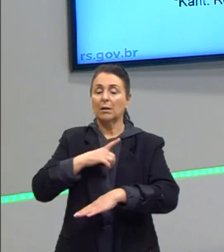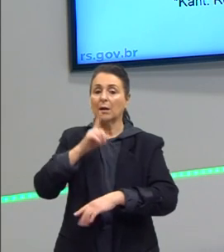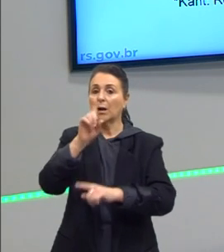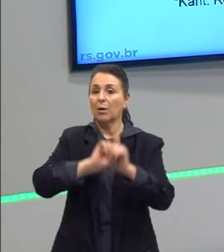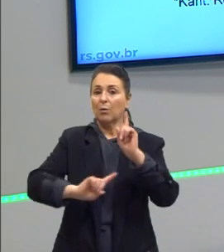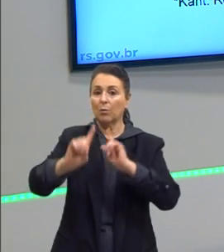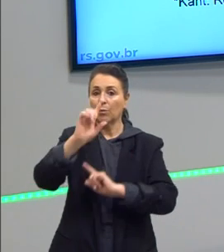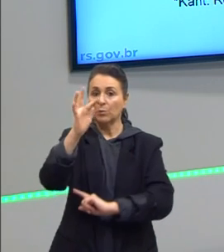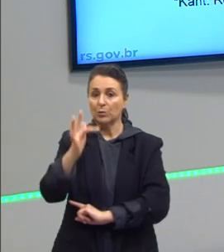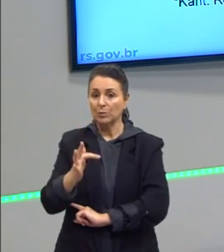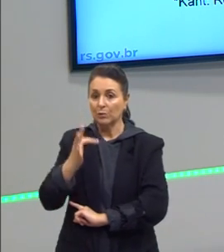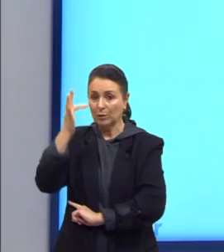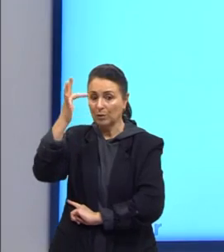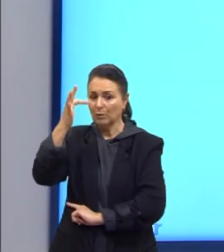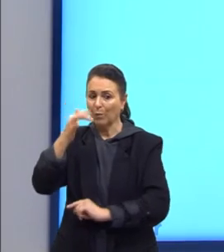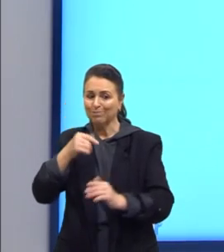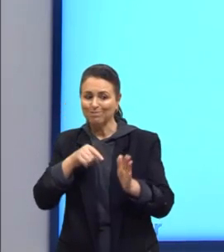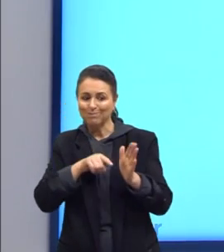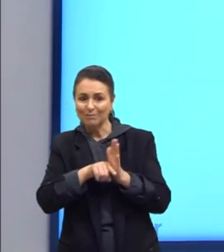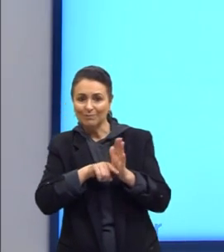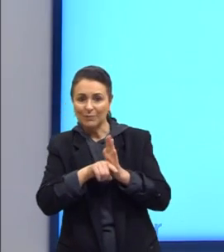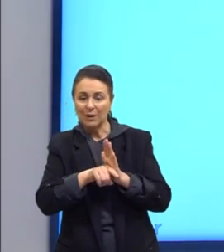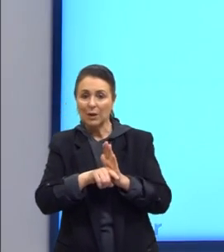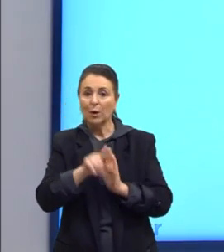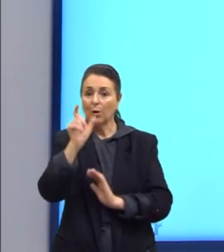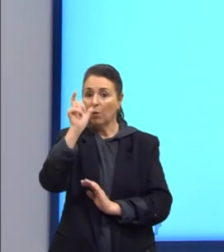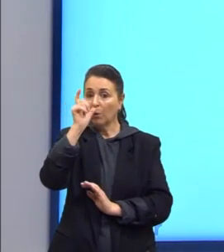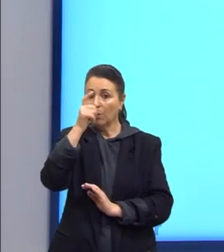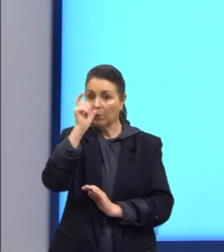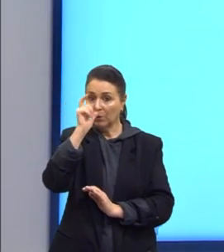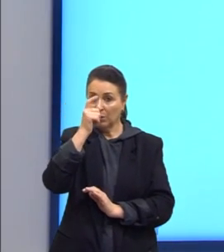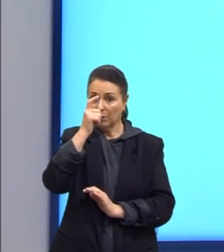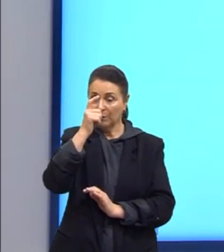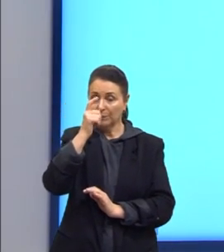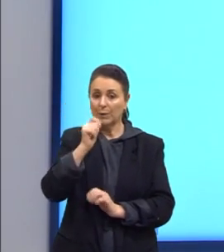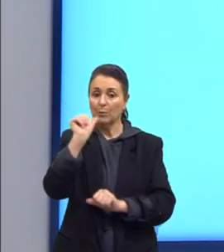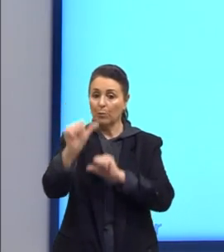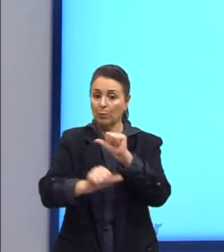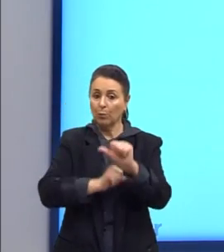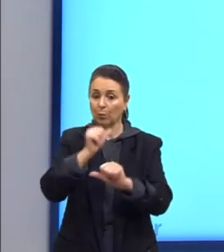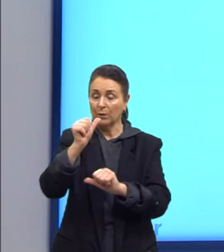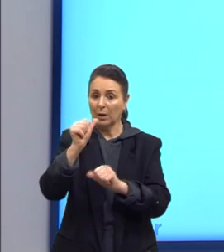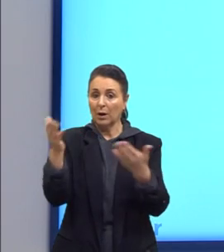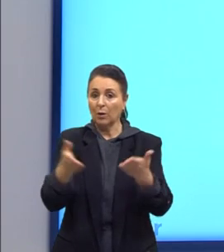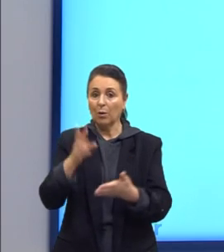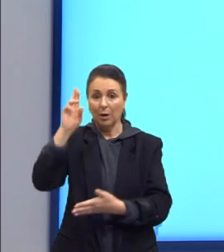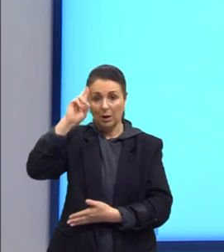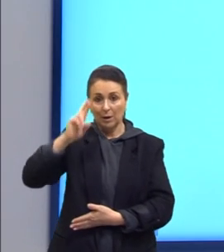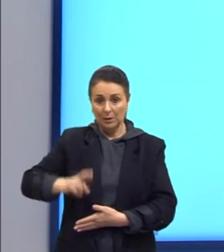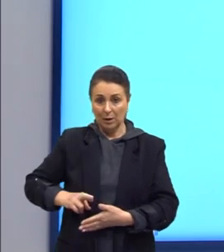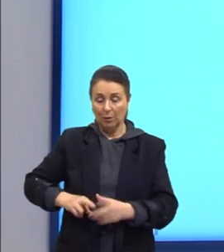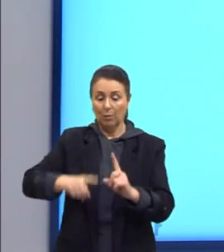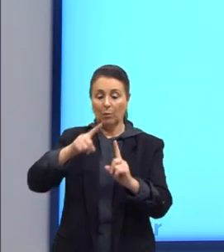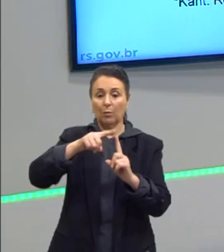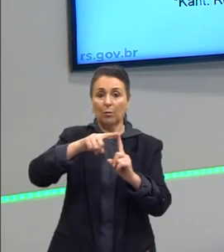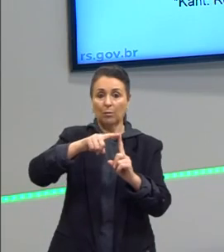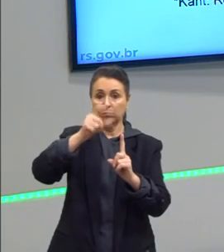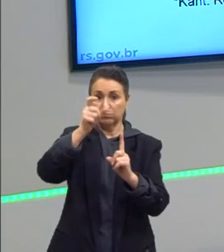questionar isso. o Descartes, aí passa tudo para a razão, a metafísica, as